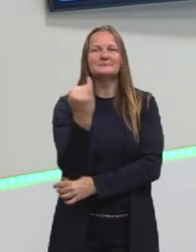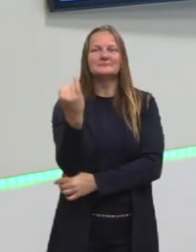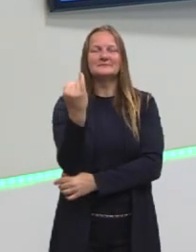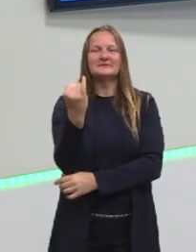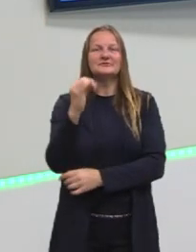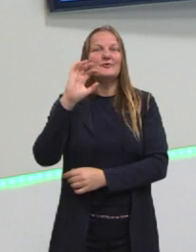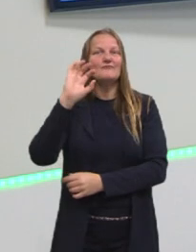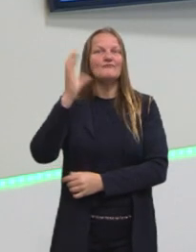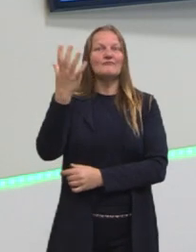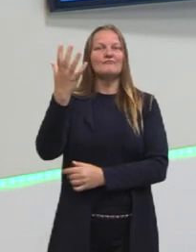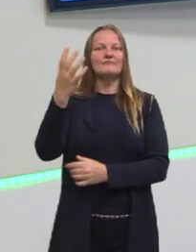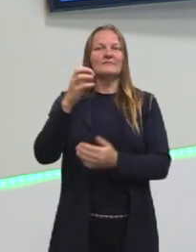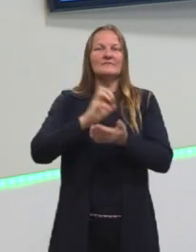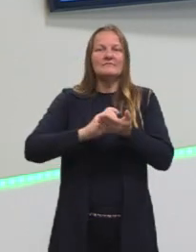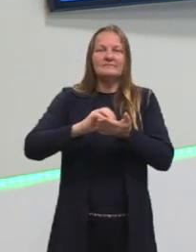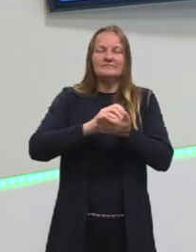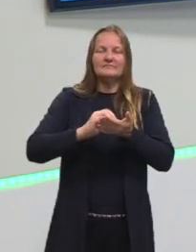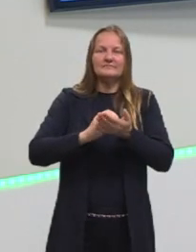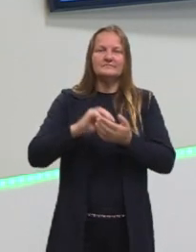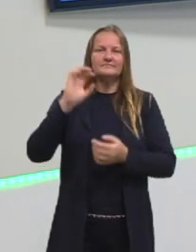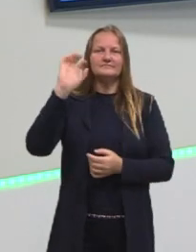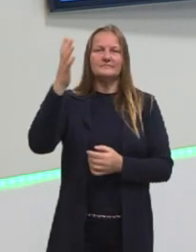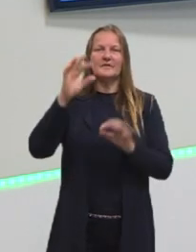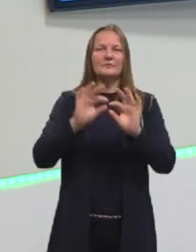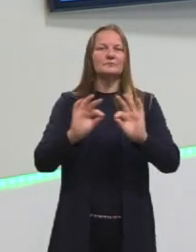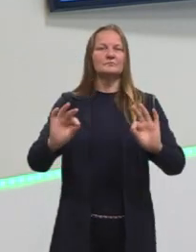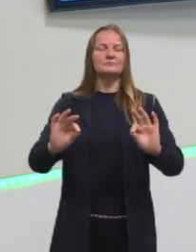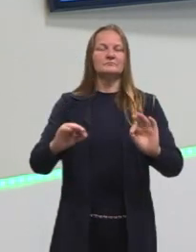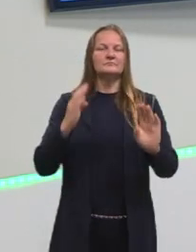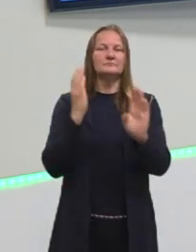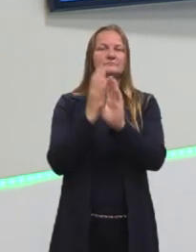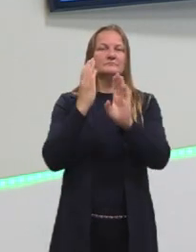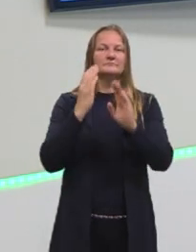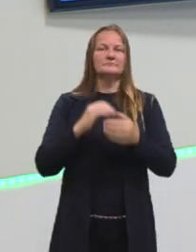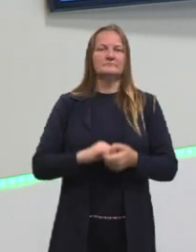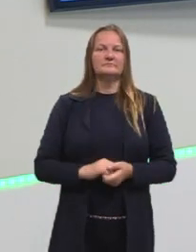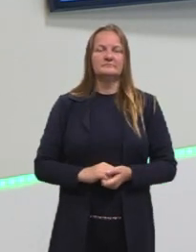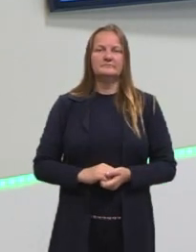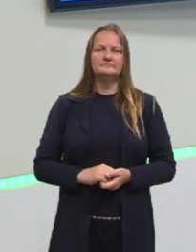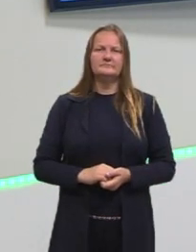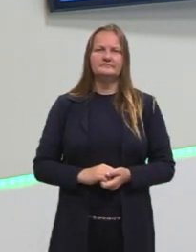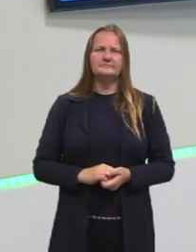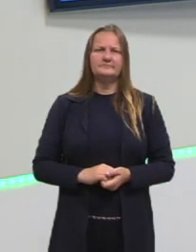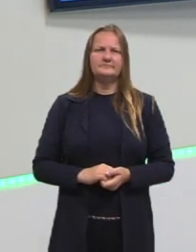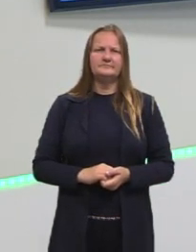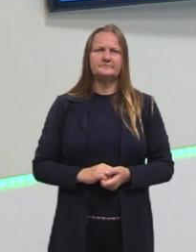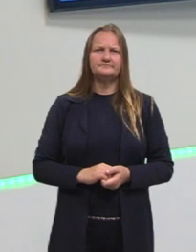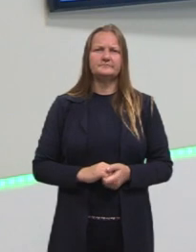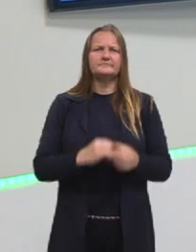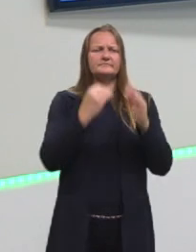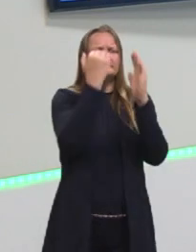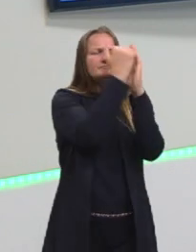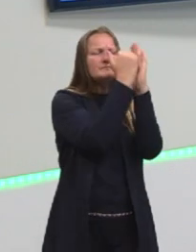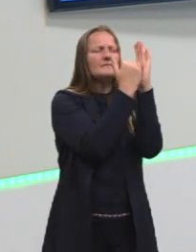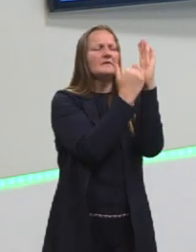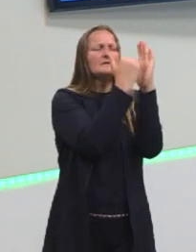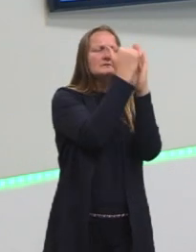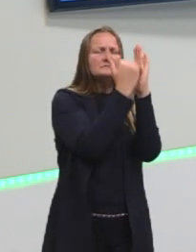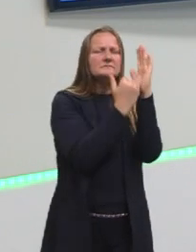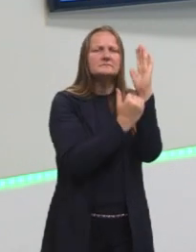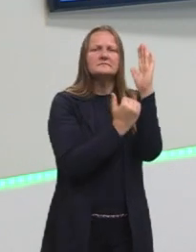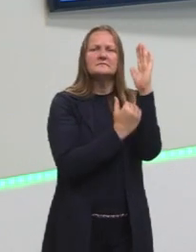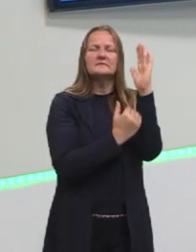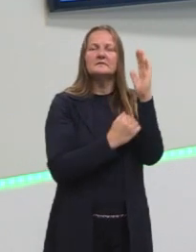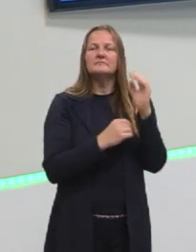esse cálculo para a gente simplificar os processos. Ao invés de listar todas as possibilidades,